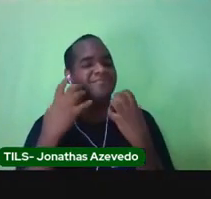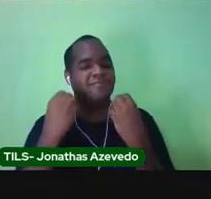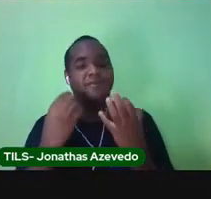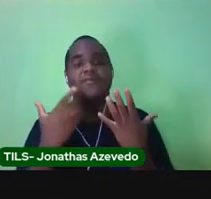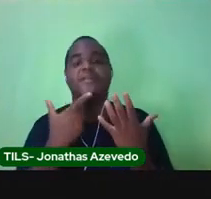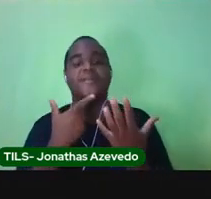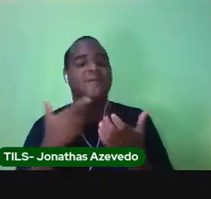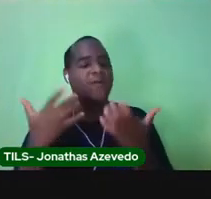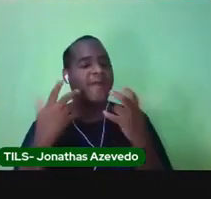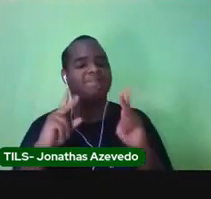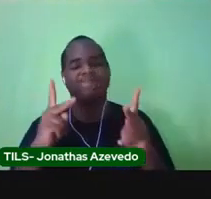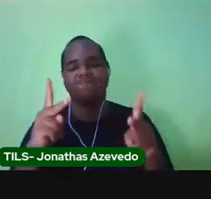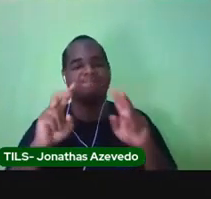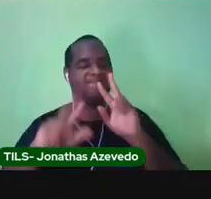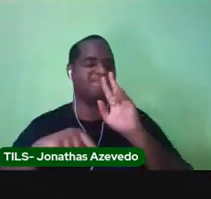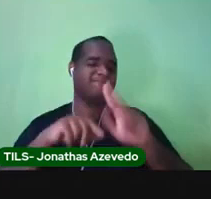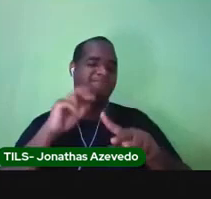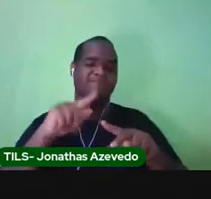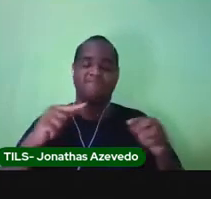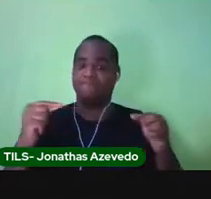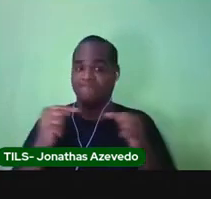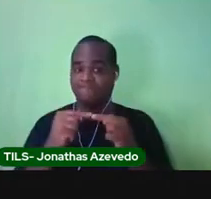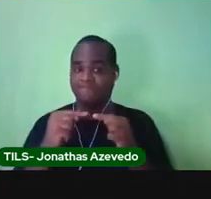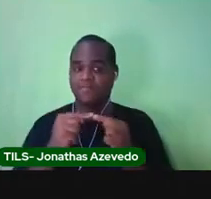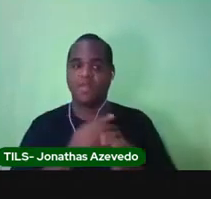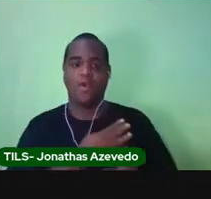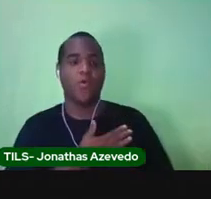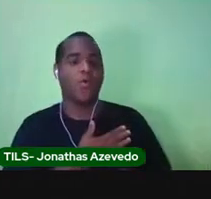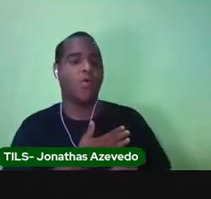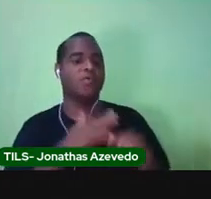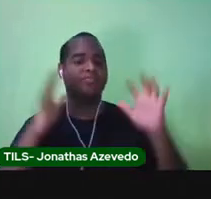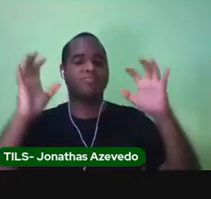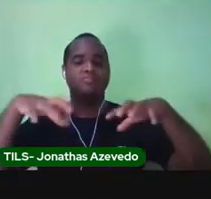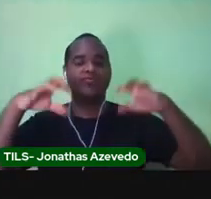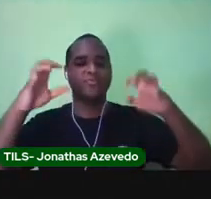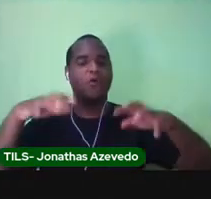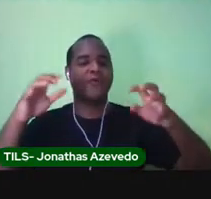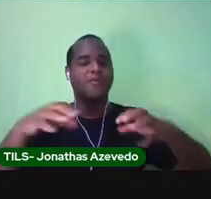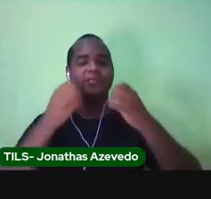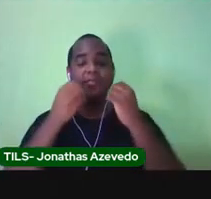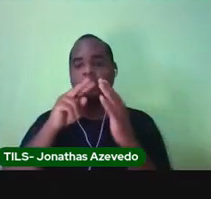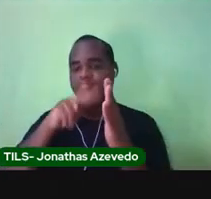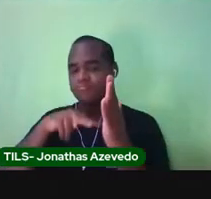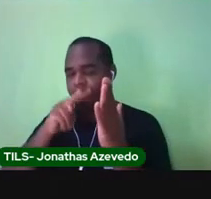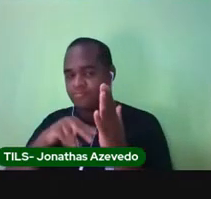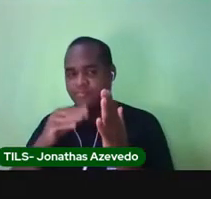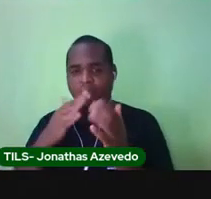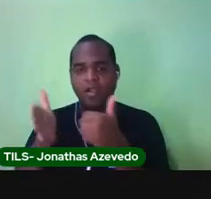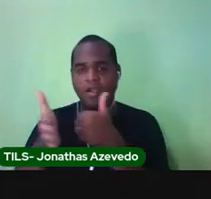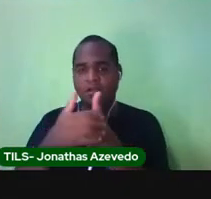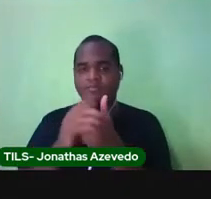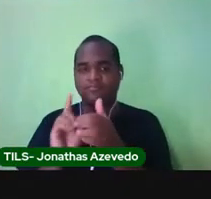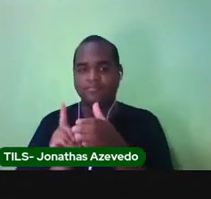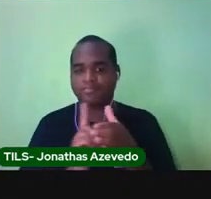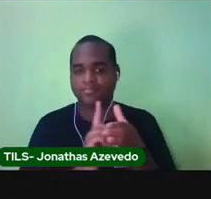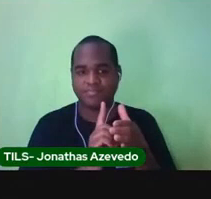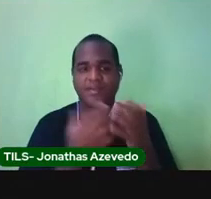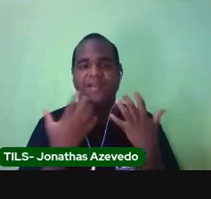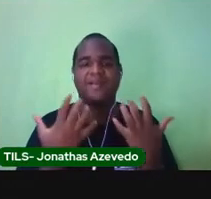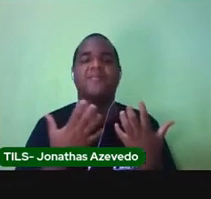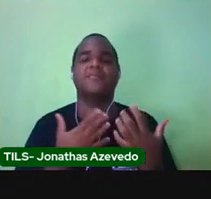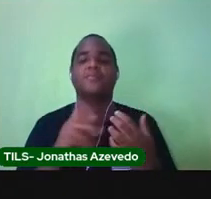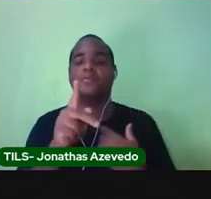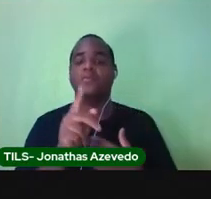uma coisa diferente. Mas eu gosto muito da chuva porque eu gosto de ler no meu cantinho. E você é que gosta de